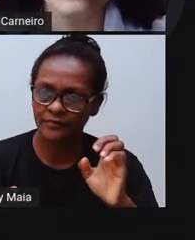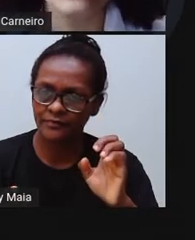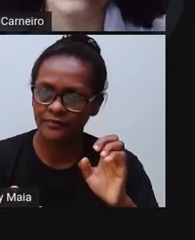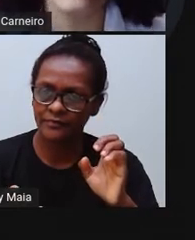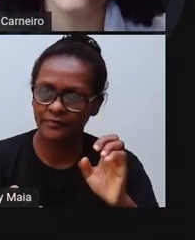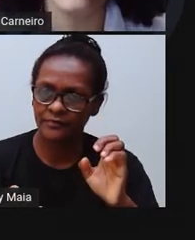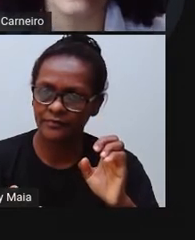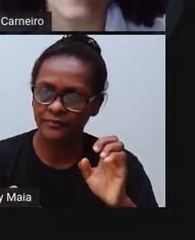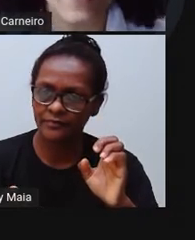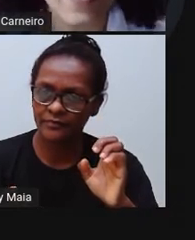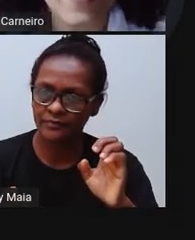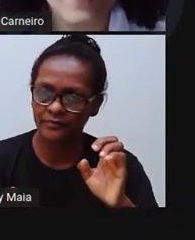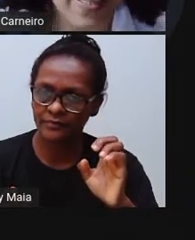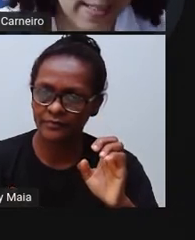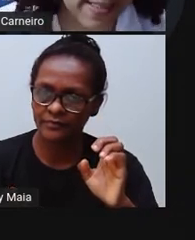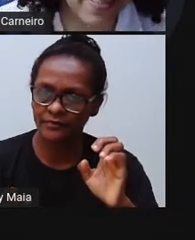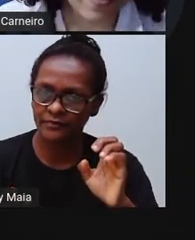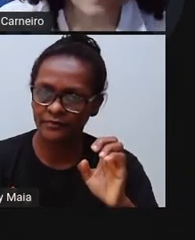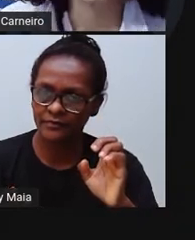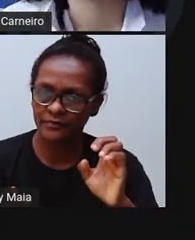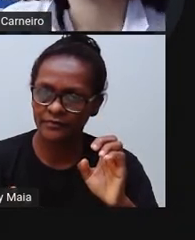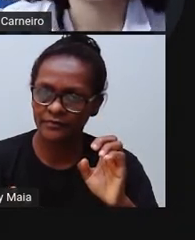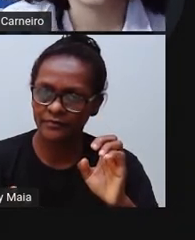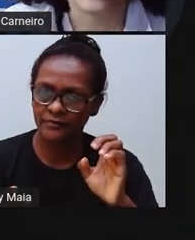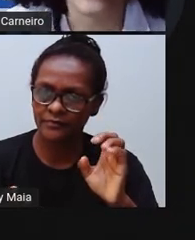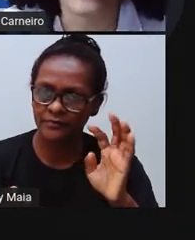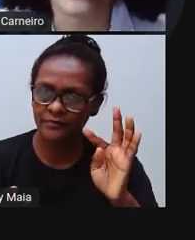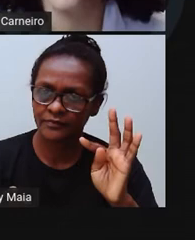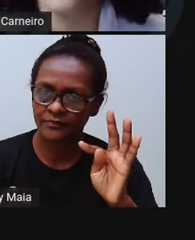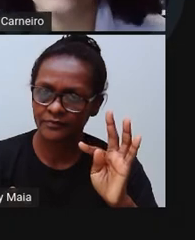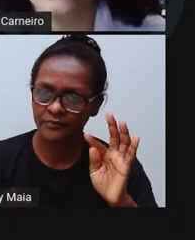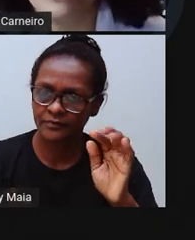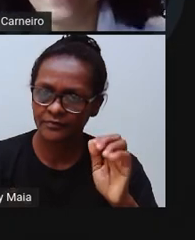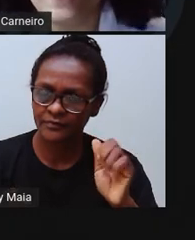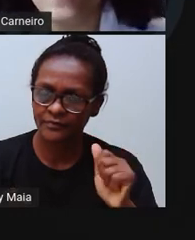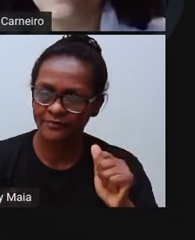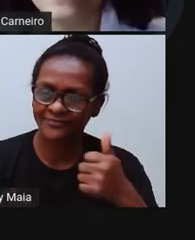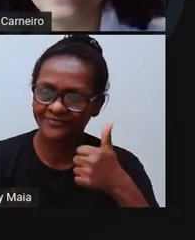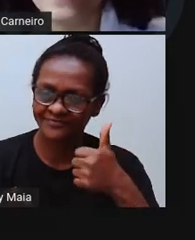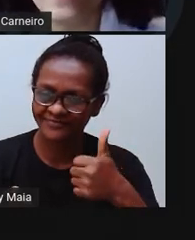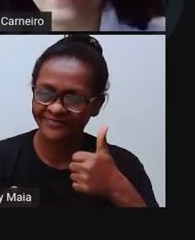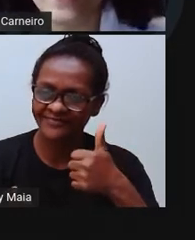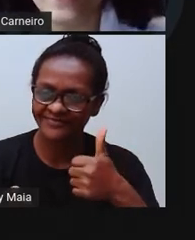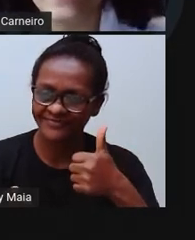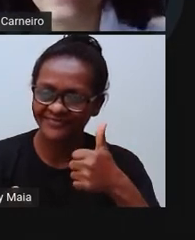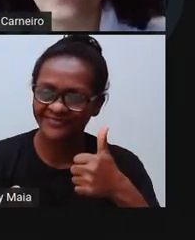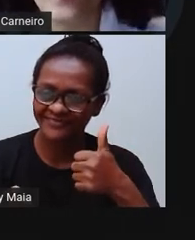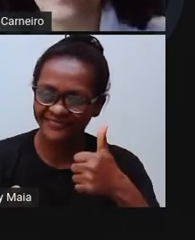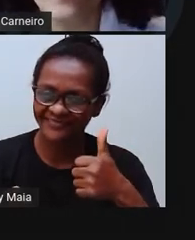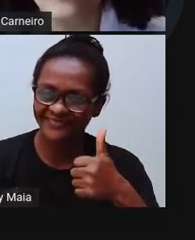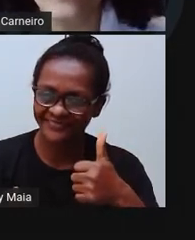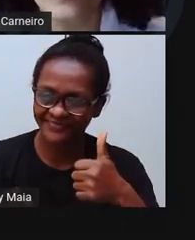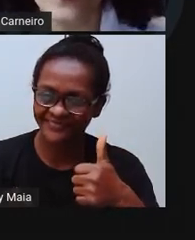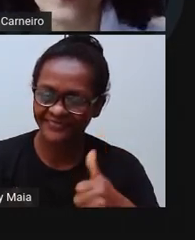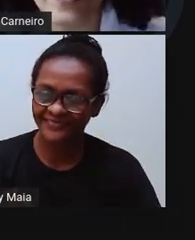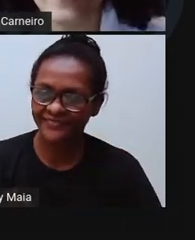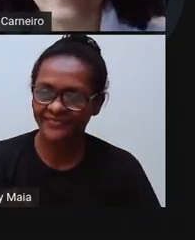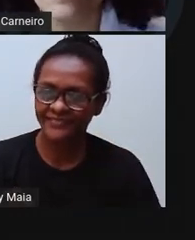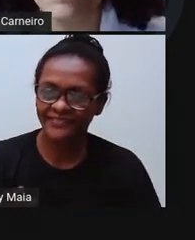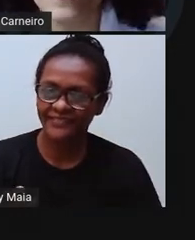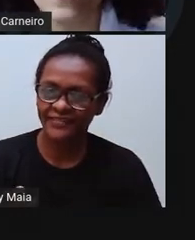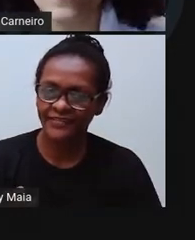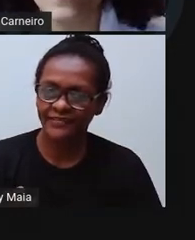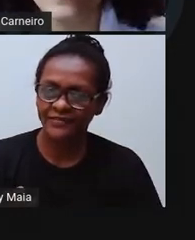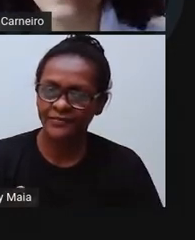Bici. Clé. Tá, muito bem. Bicicleta, ó. Vou colocar